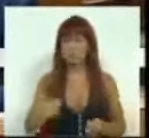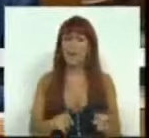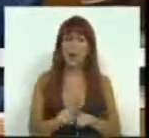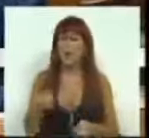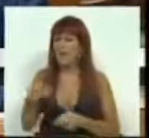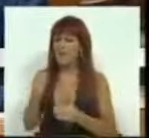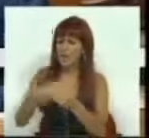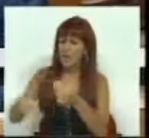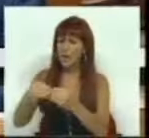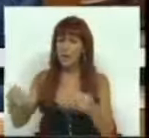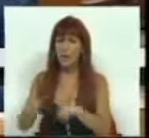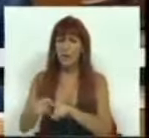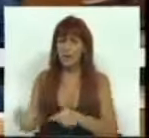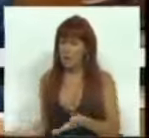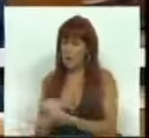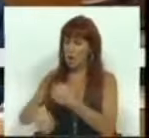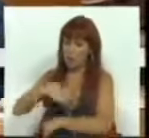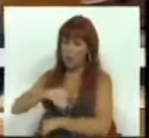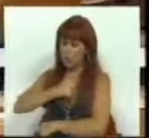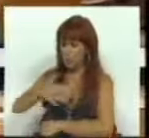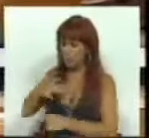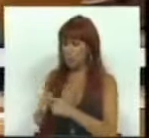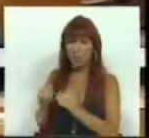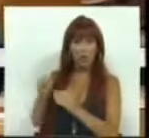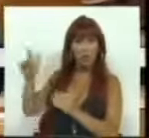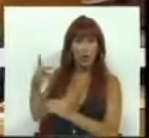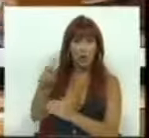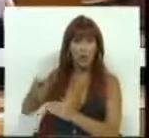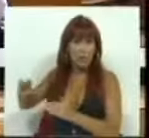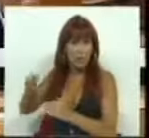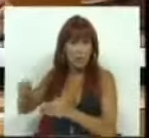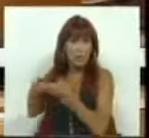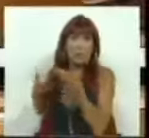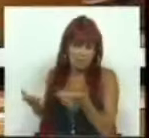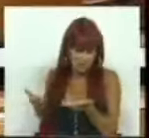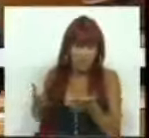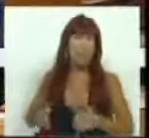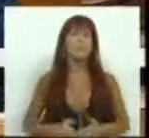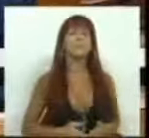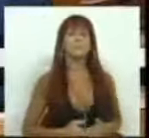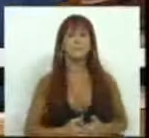supletiva sobre lucros empresariais superiores a 2 milhões de euros. E é ainda